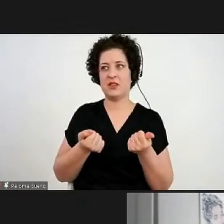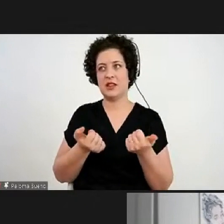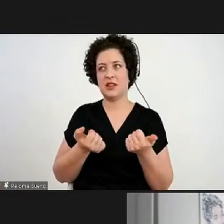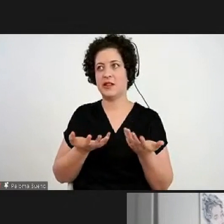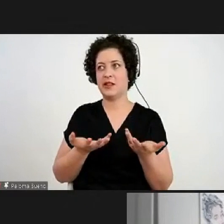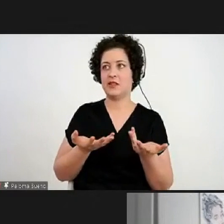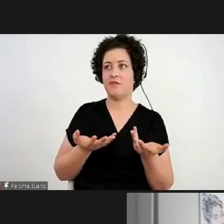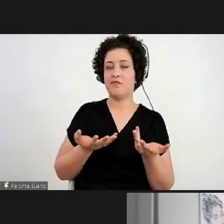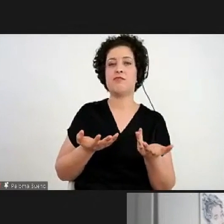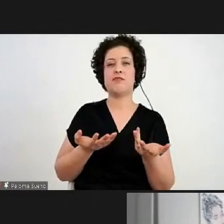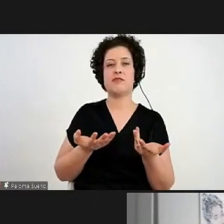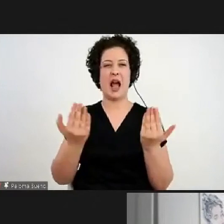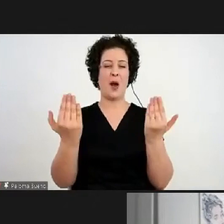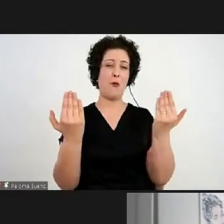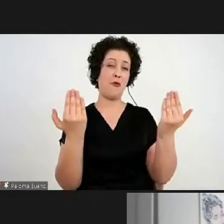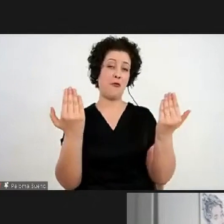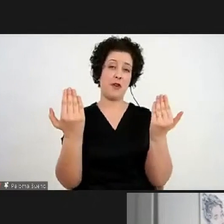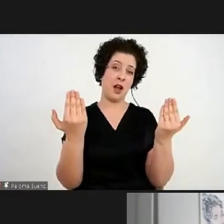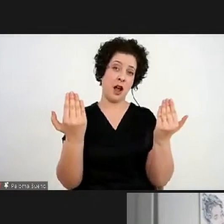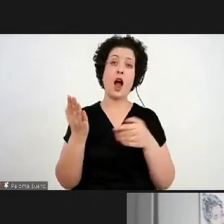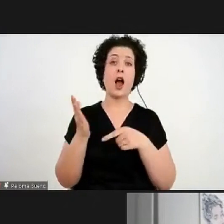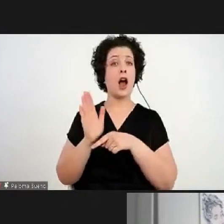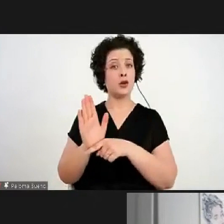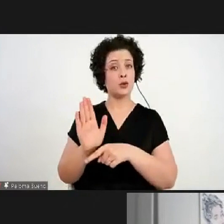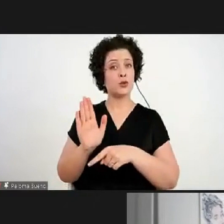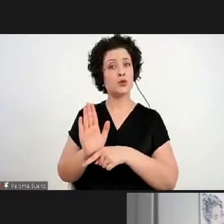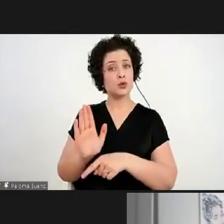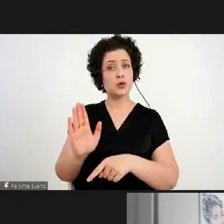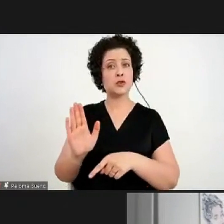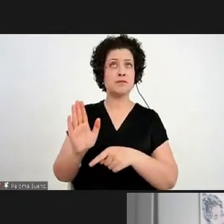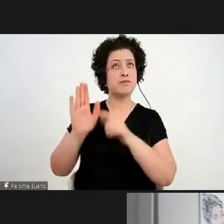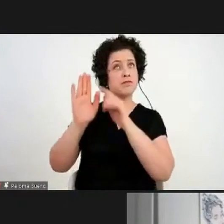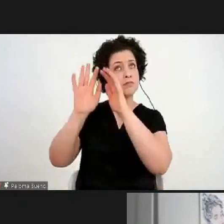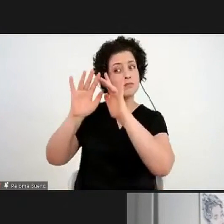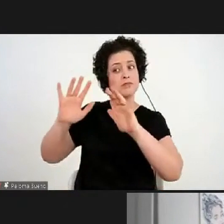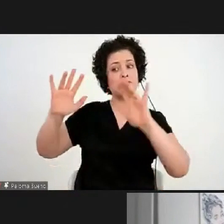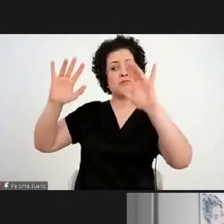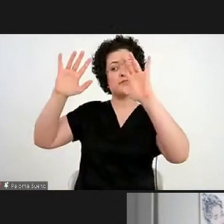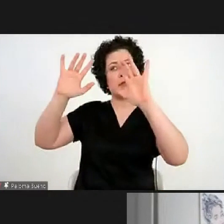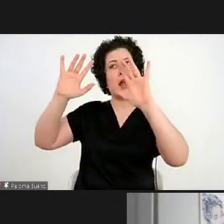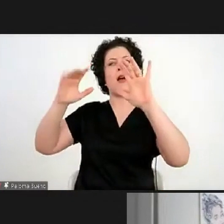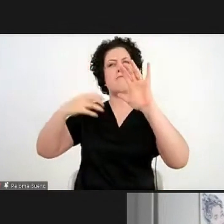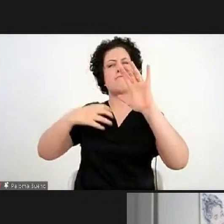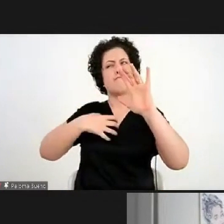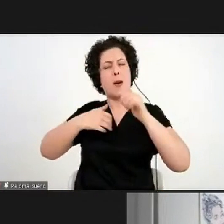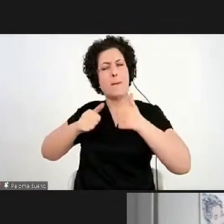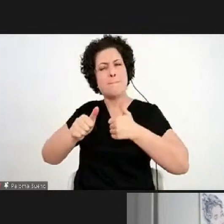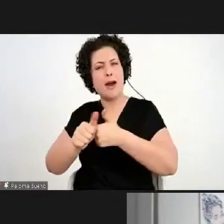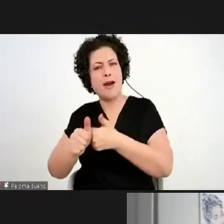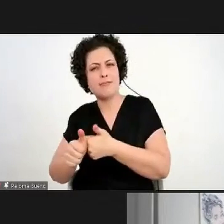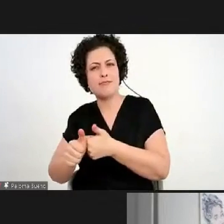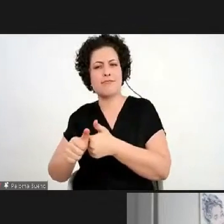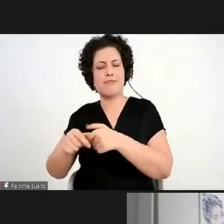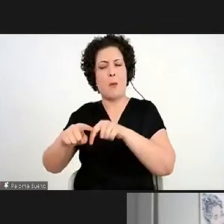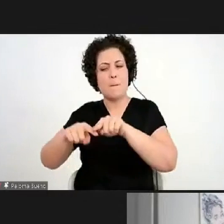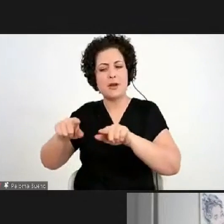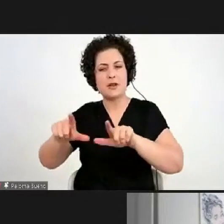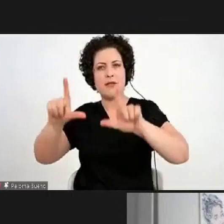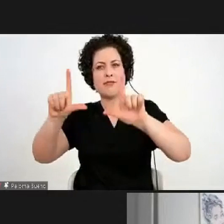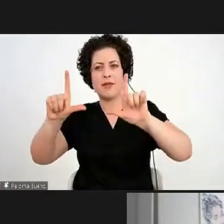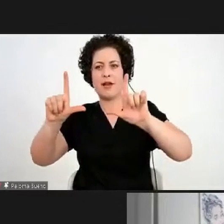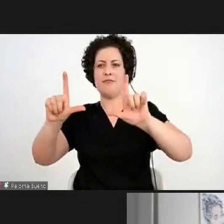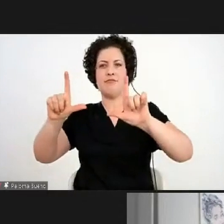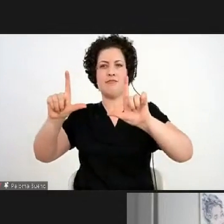fazer analogias também ajuda a aproximar dessa materialidade pela telinha,